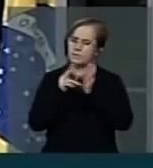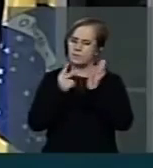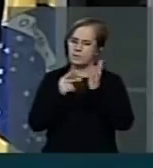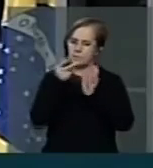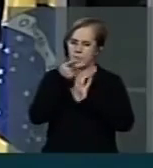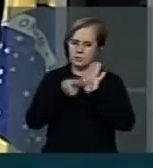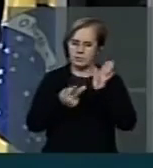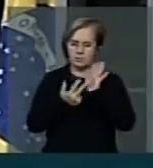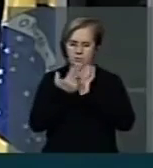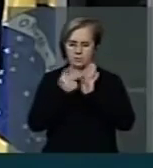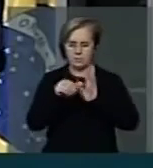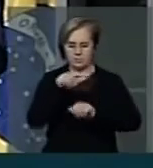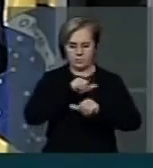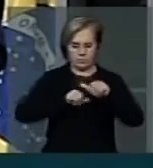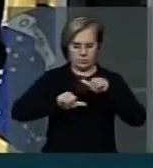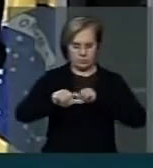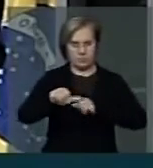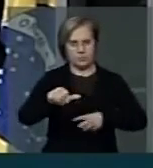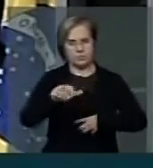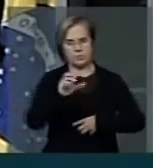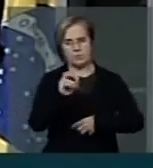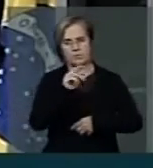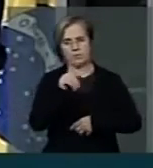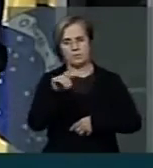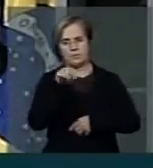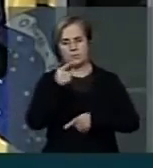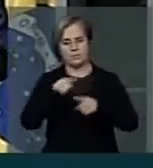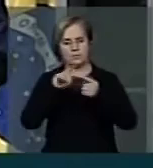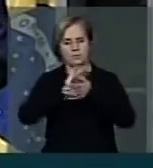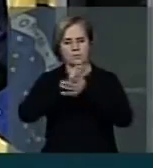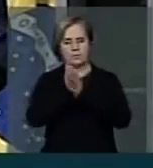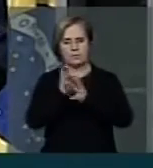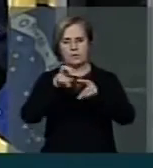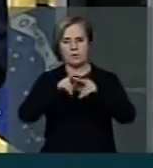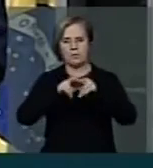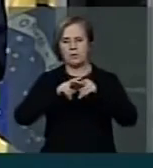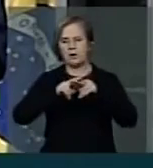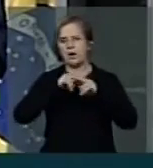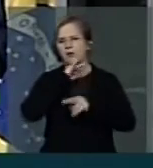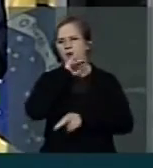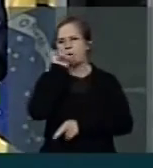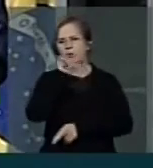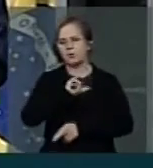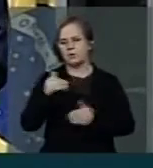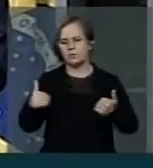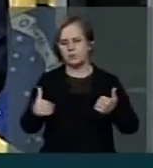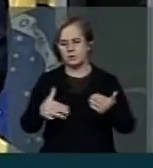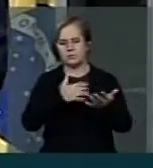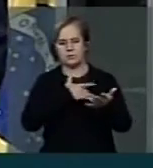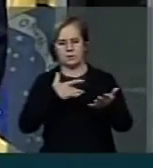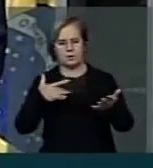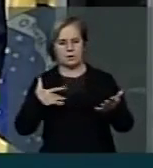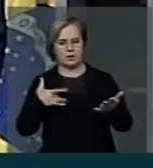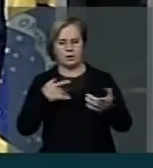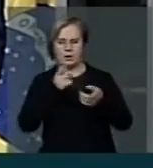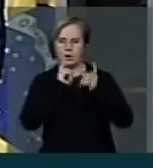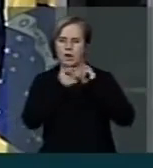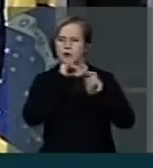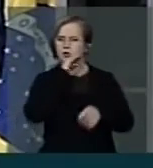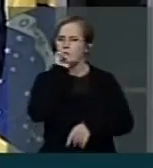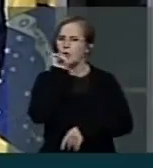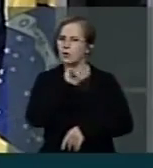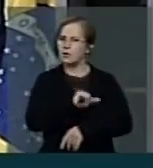desmontado totalmente pela incompetência do Ministério da Saúde. Essa incompetência gerencial é tão vergonhosa,